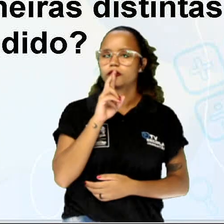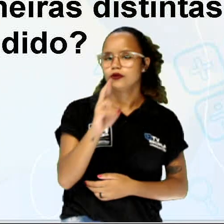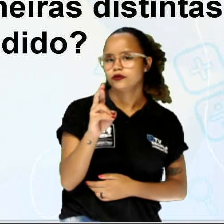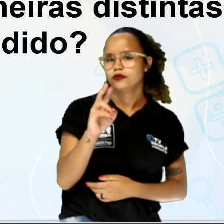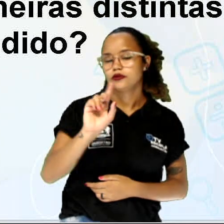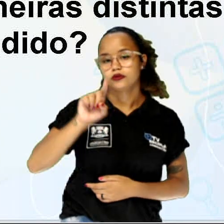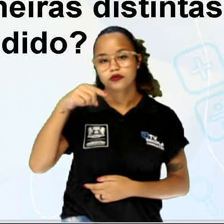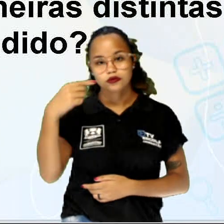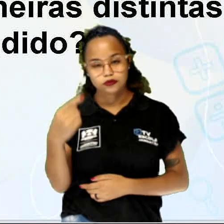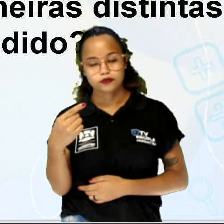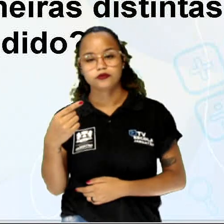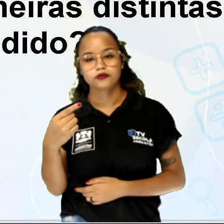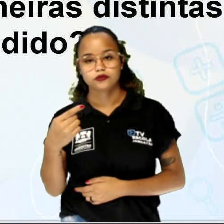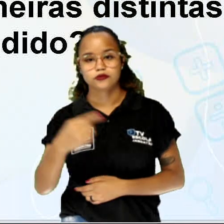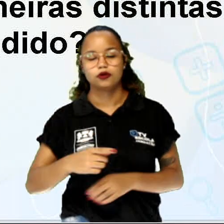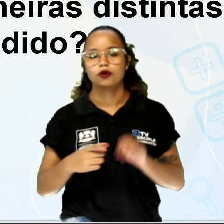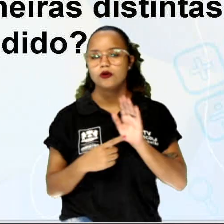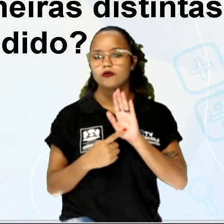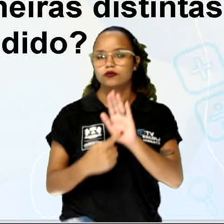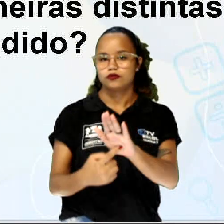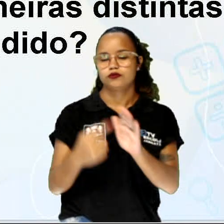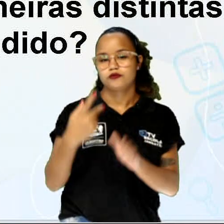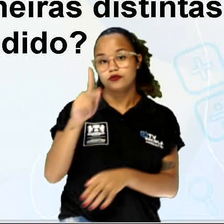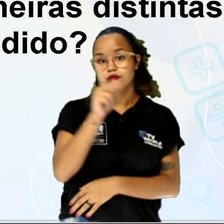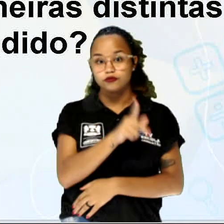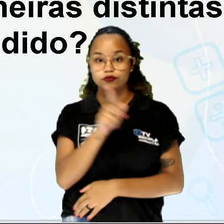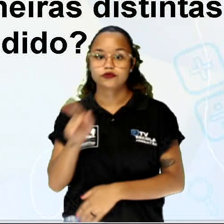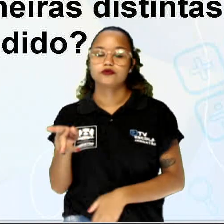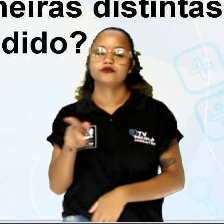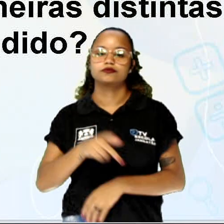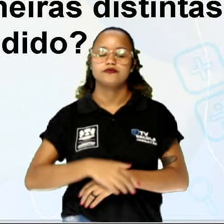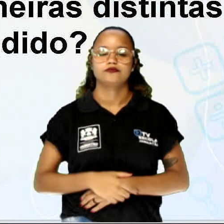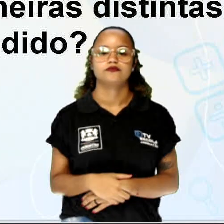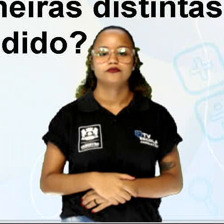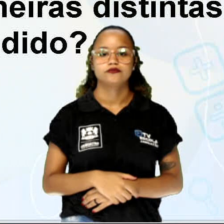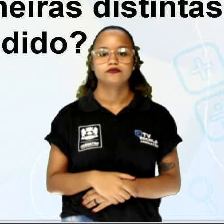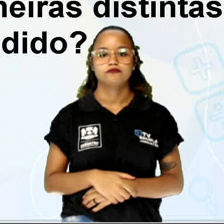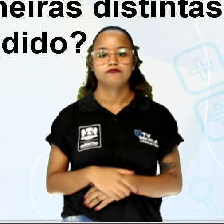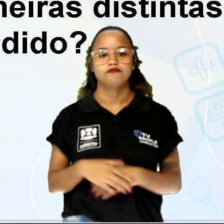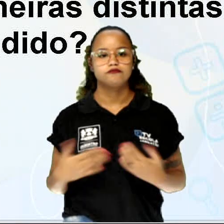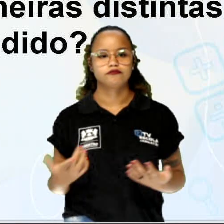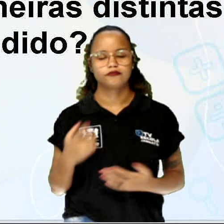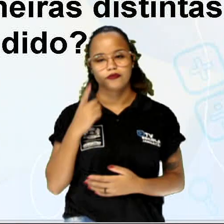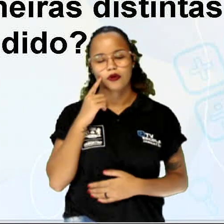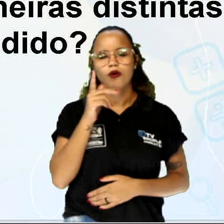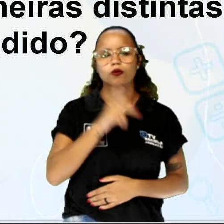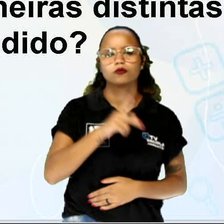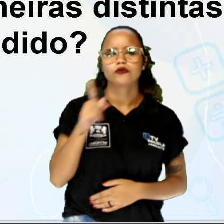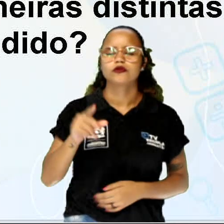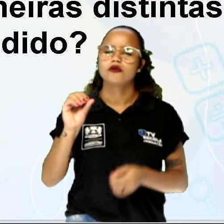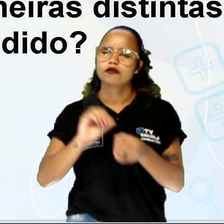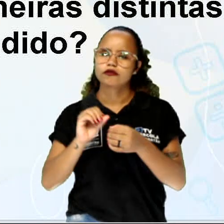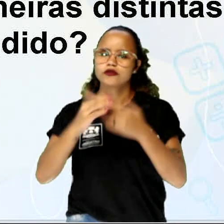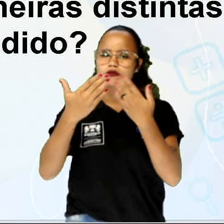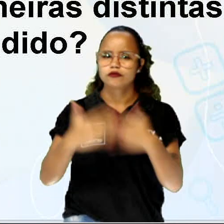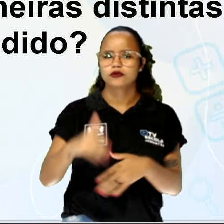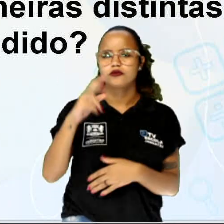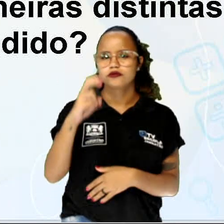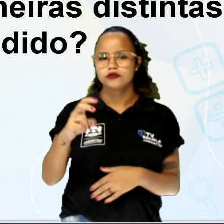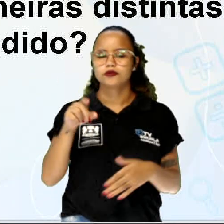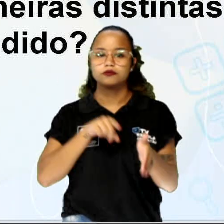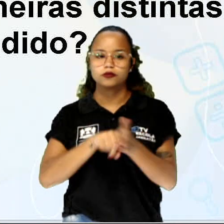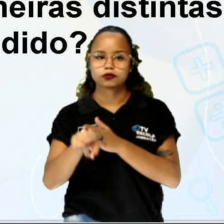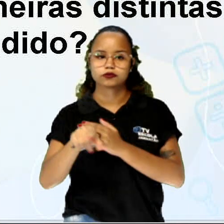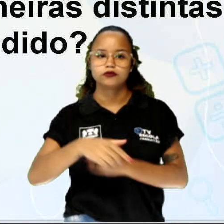e depois você mostrar lá para o seu professor, tá certo? Então, vê só. Um professor elaborou uma prova com cinco questões